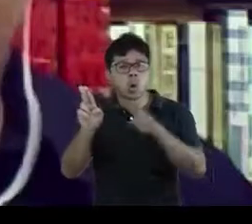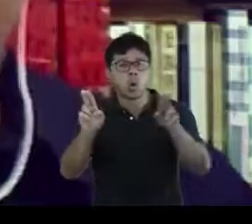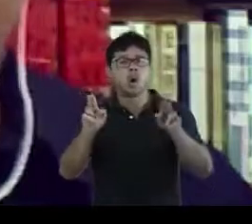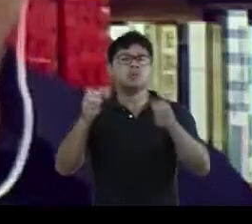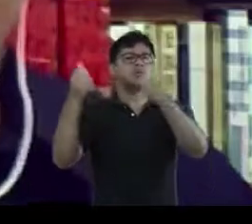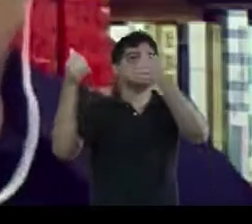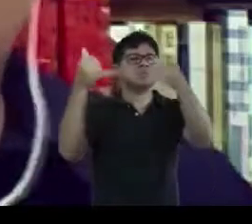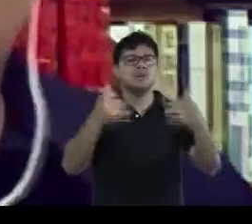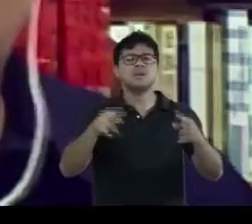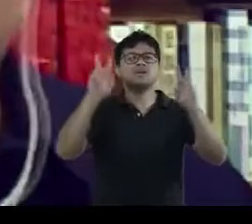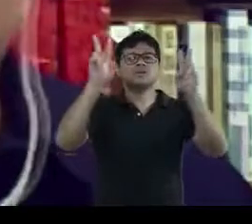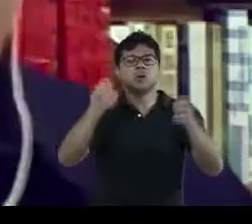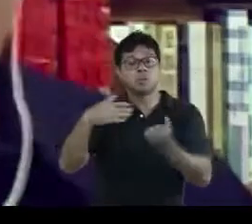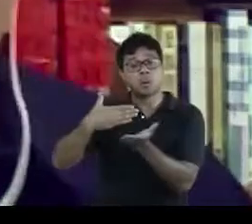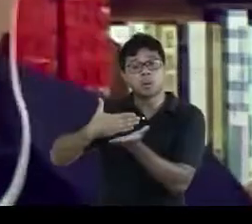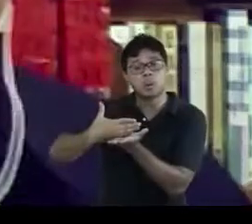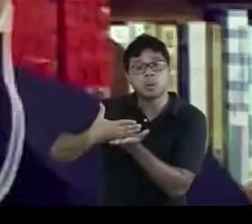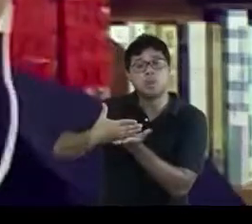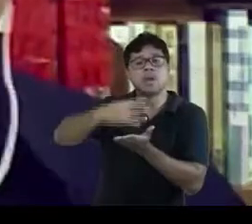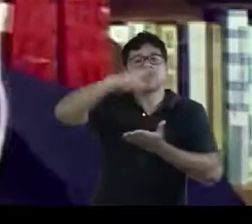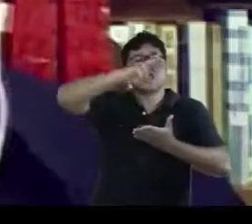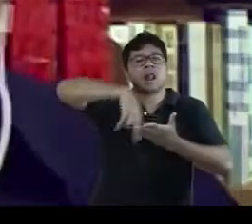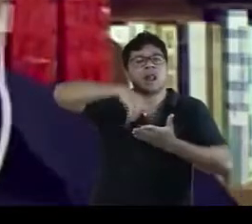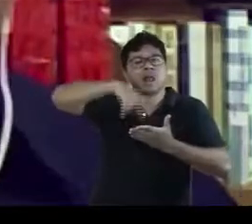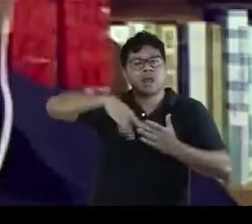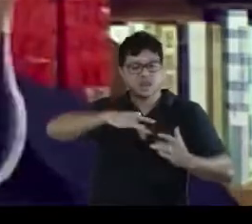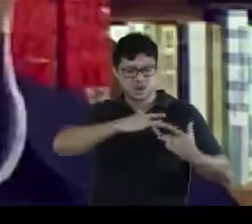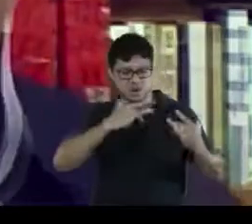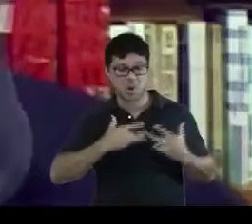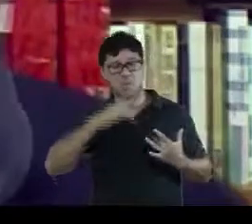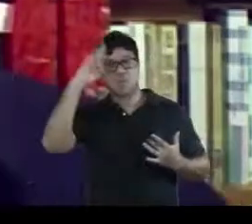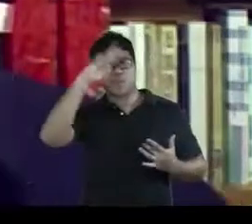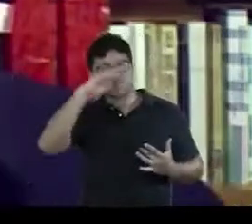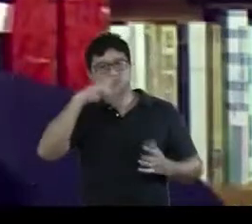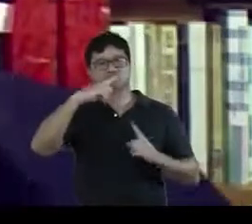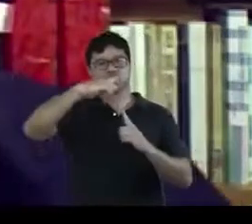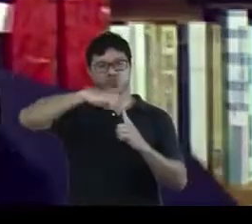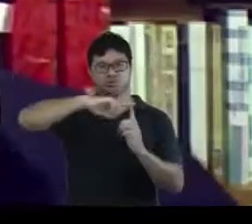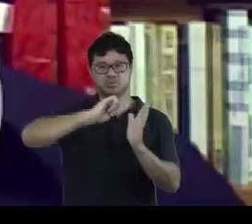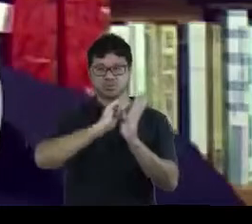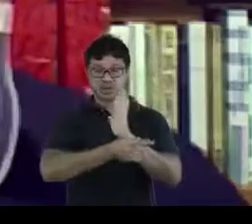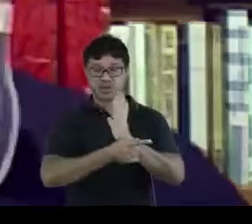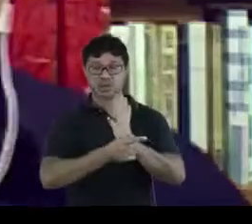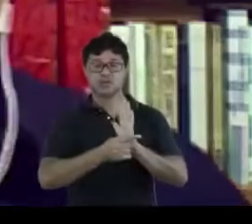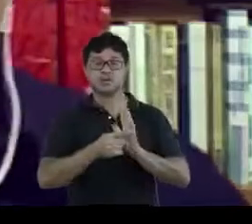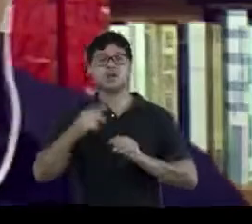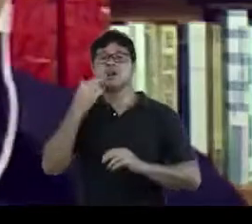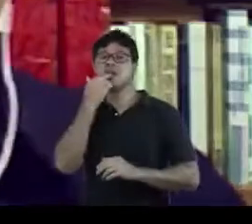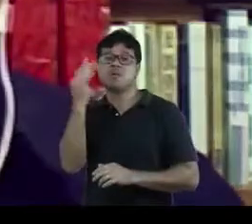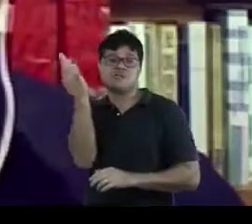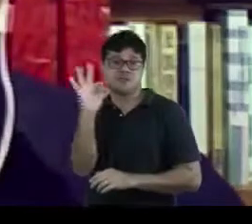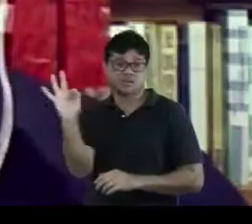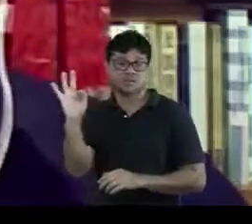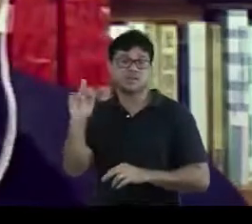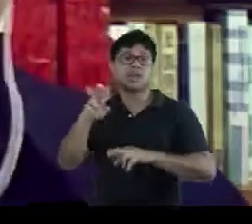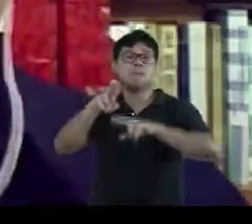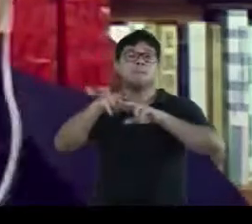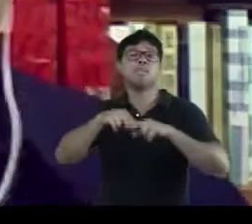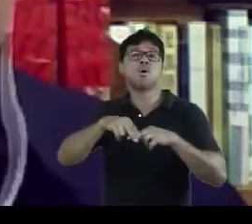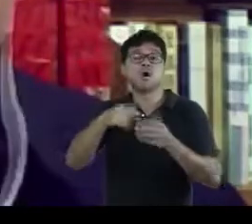sua iniciação na leitura de romances da literatura francesa através de exemplares